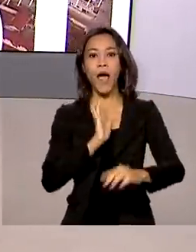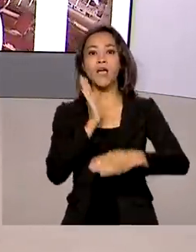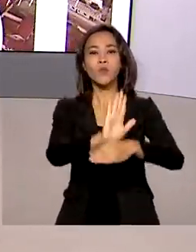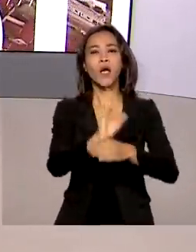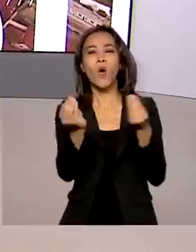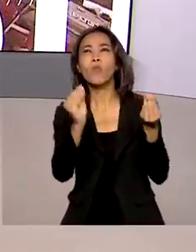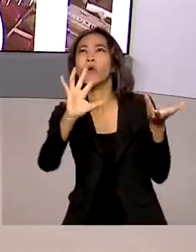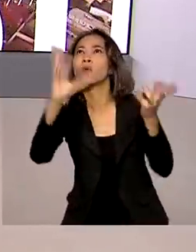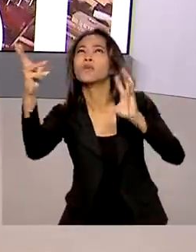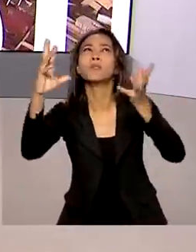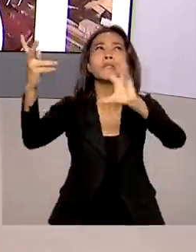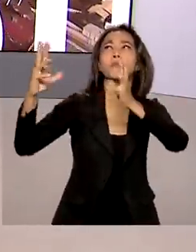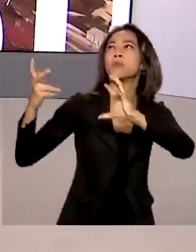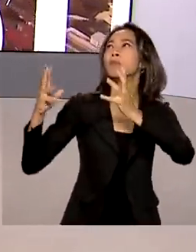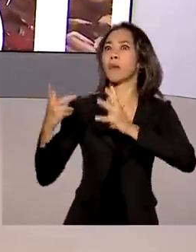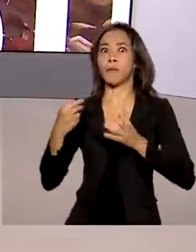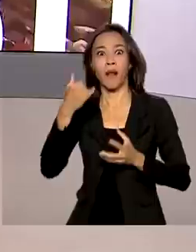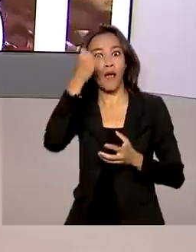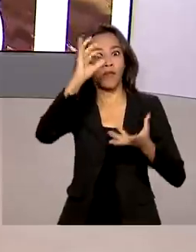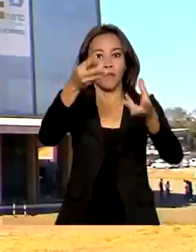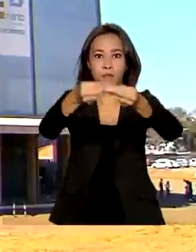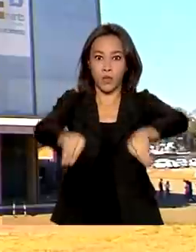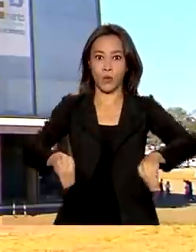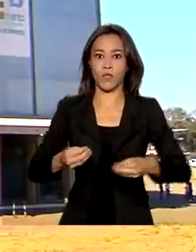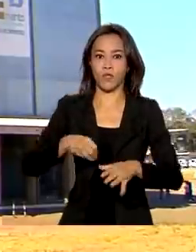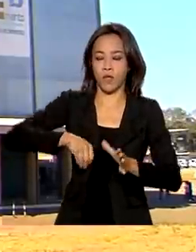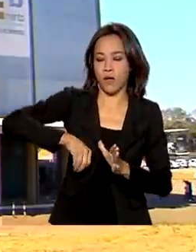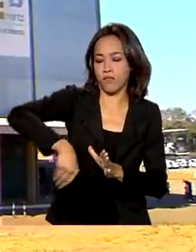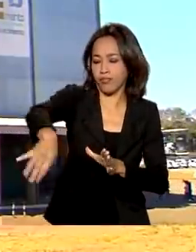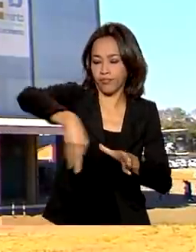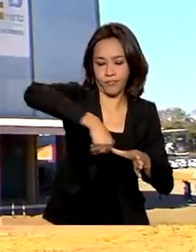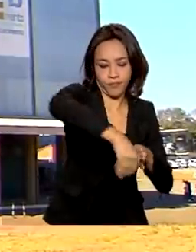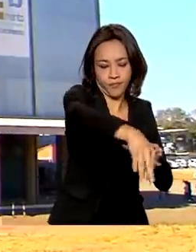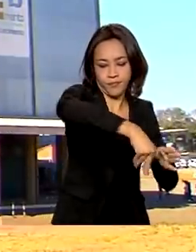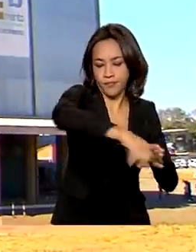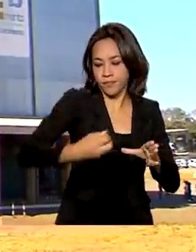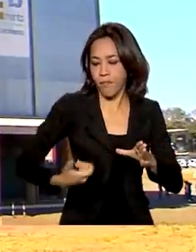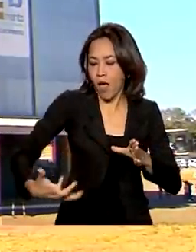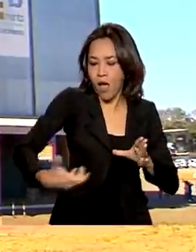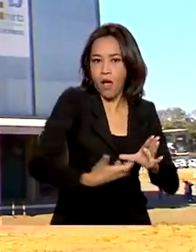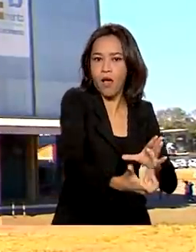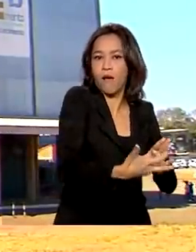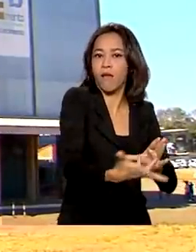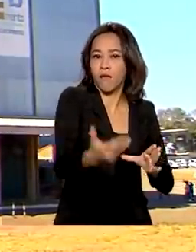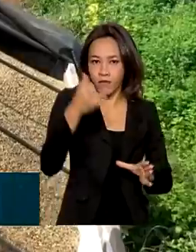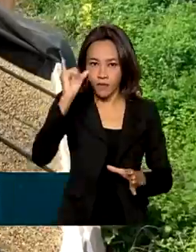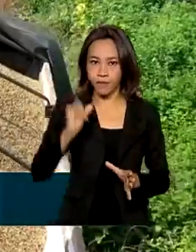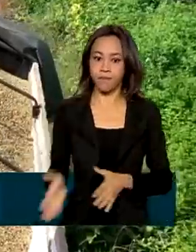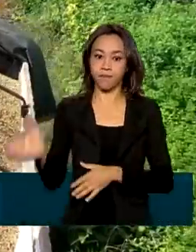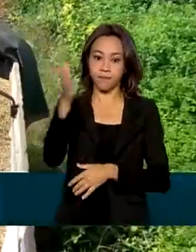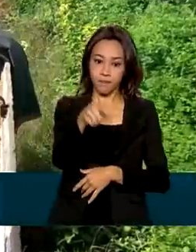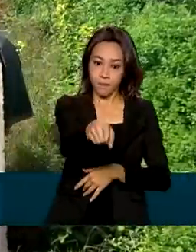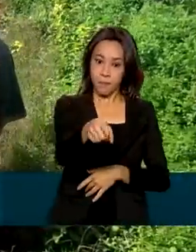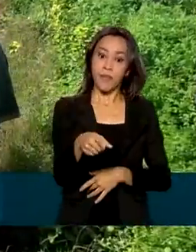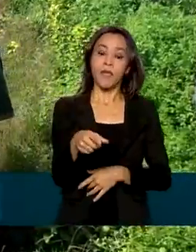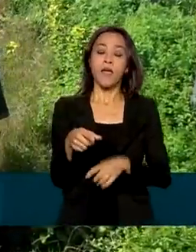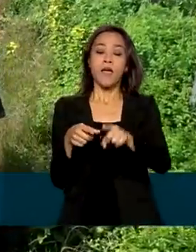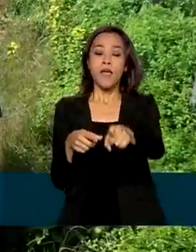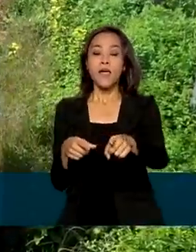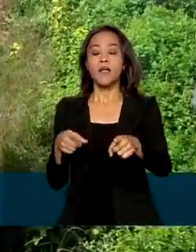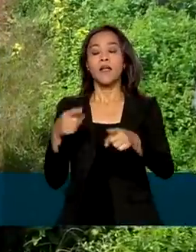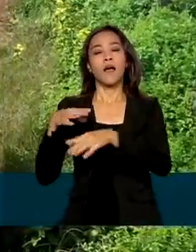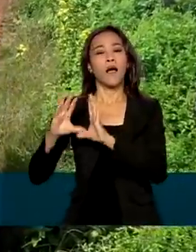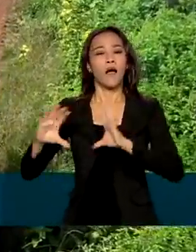clima, para evitar perdas nas lavouras. A Conab, Companhia Nacional de Abastecimento, apresentou a